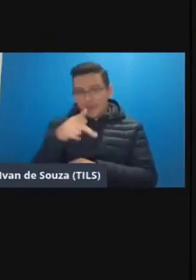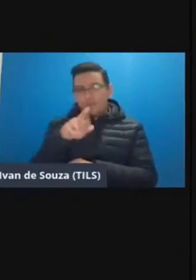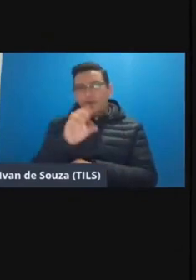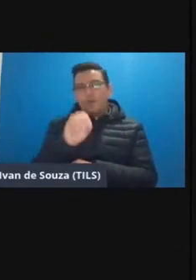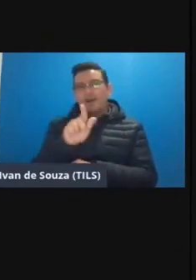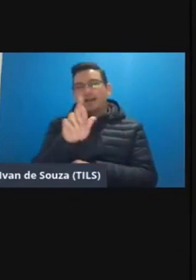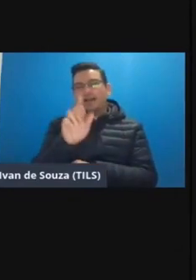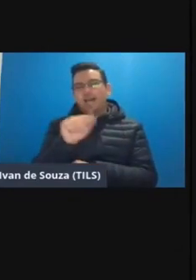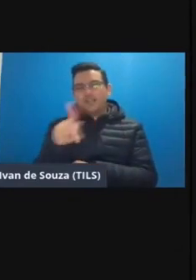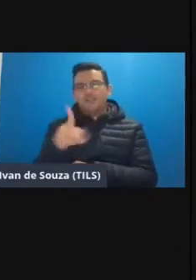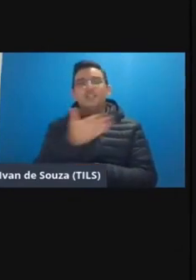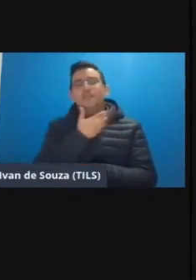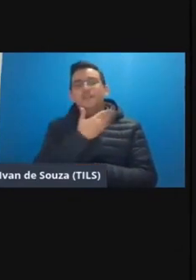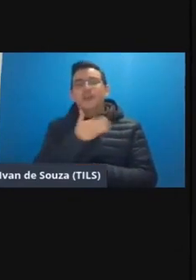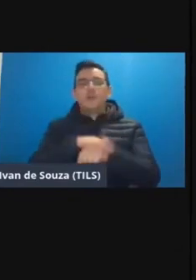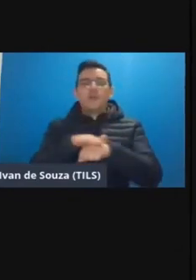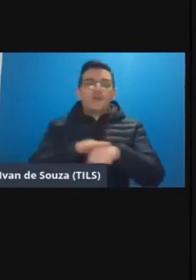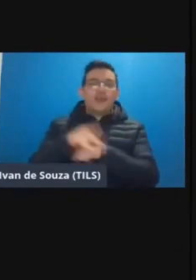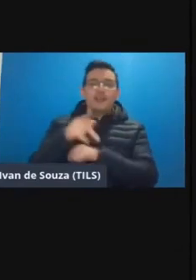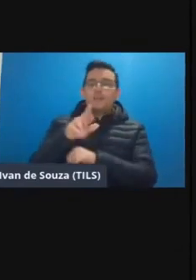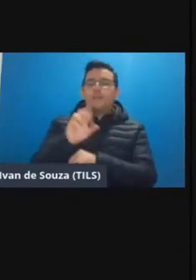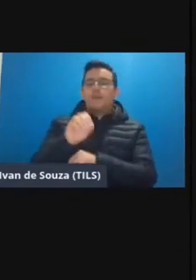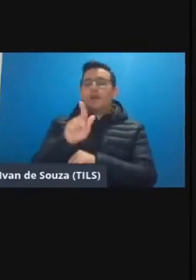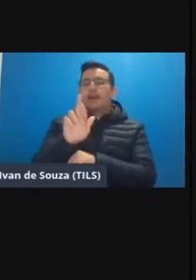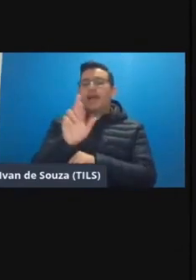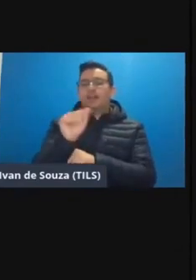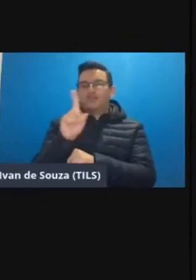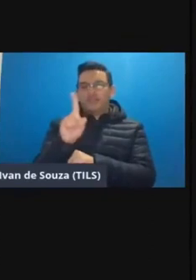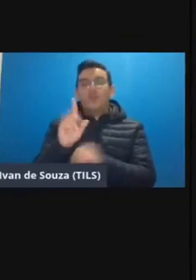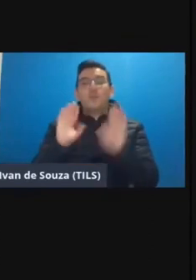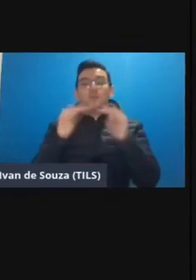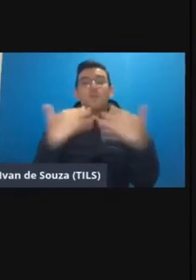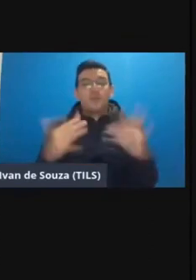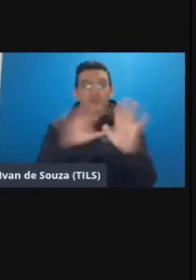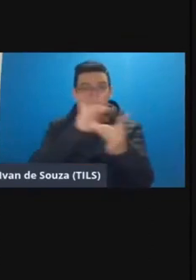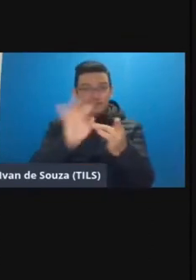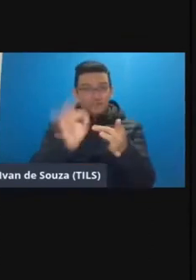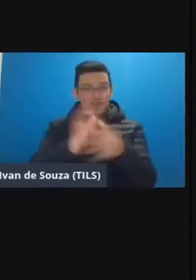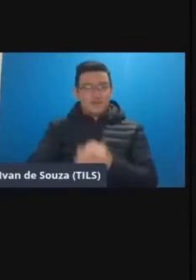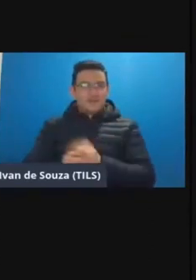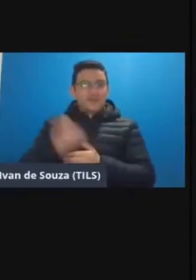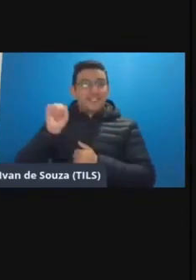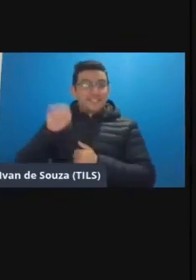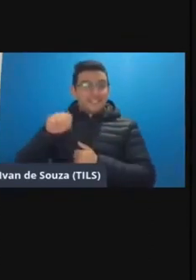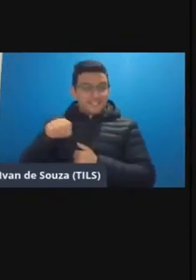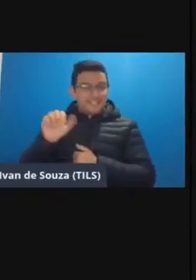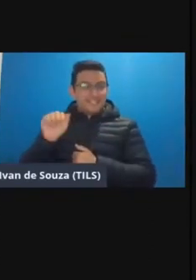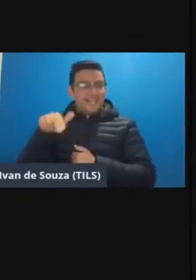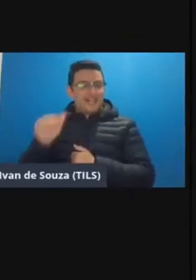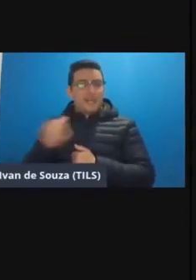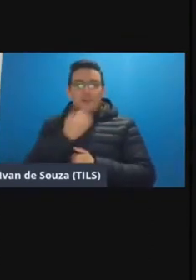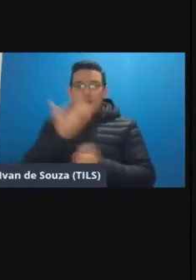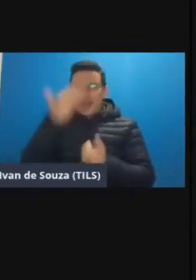desse papo das conversas da Prograde com públicos específicos né Giovanna sim Ana é bom